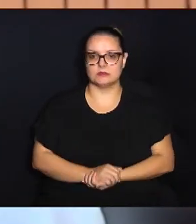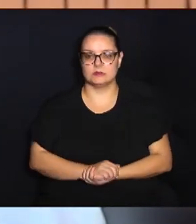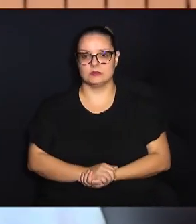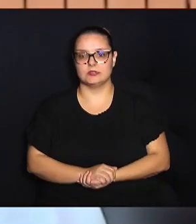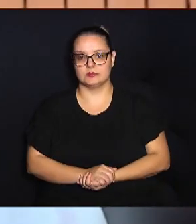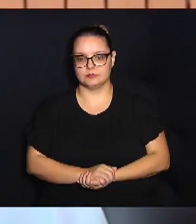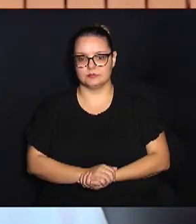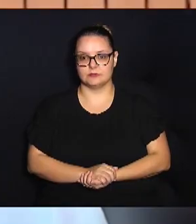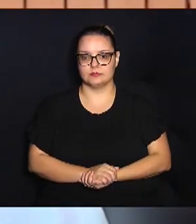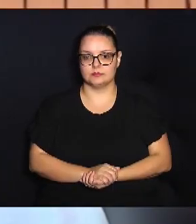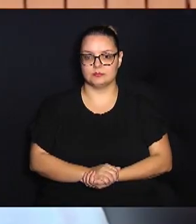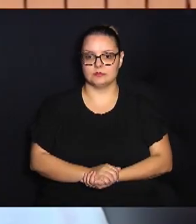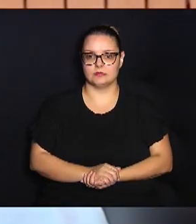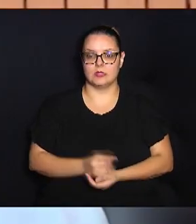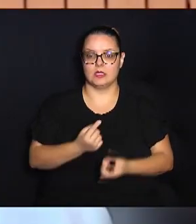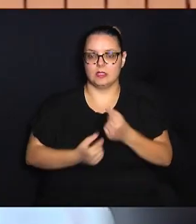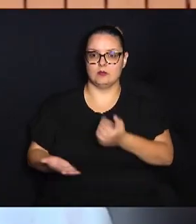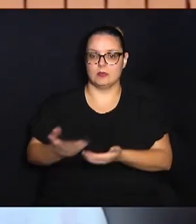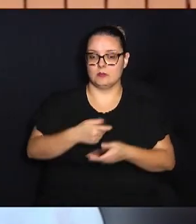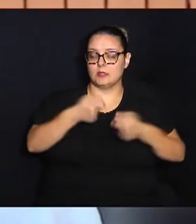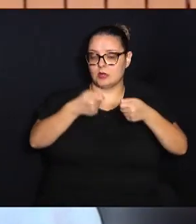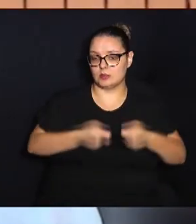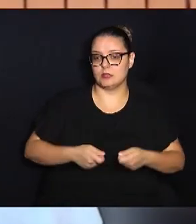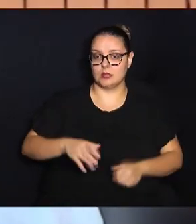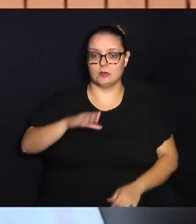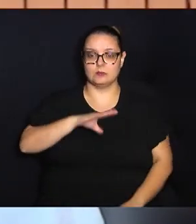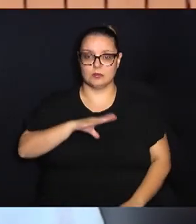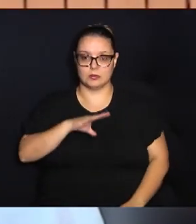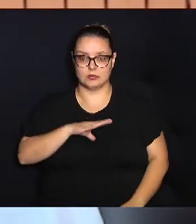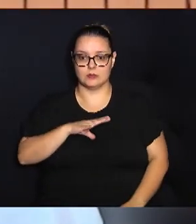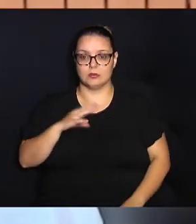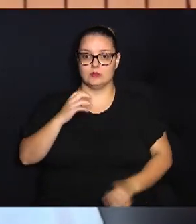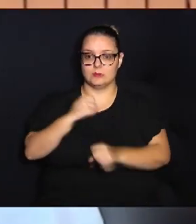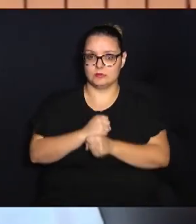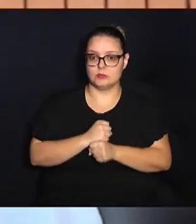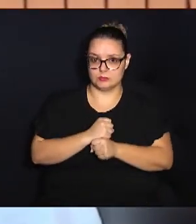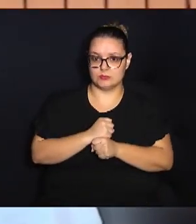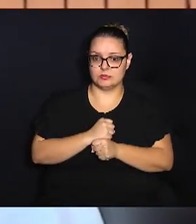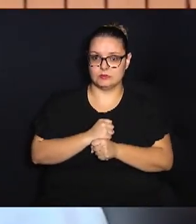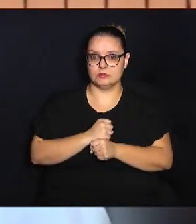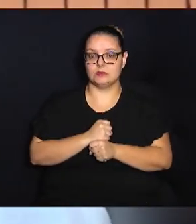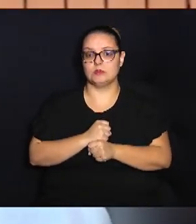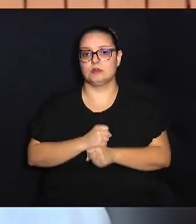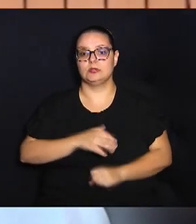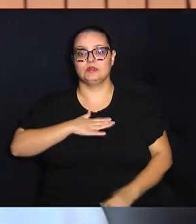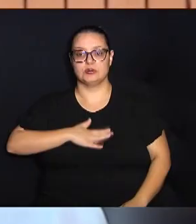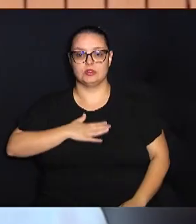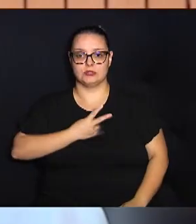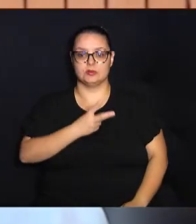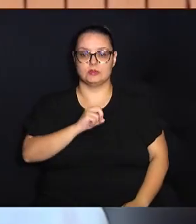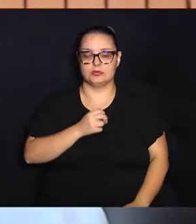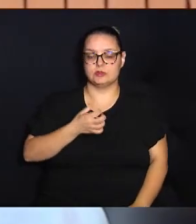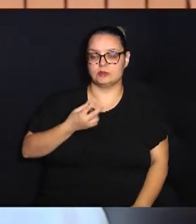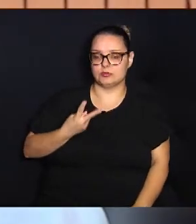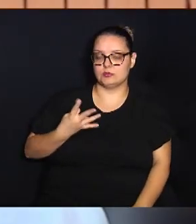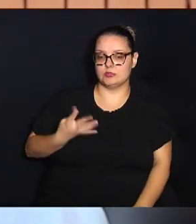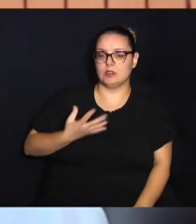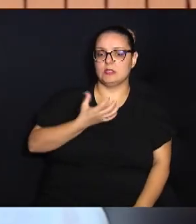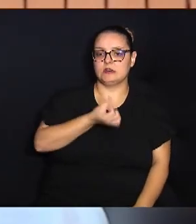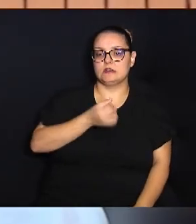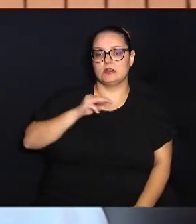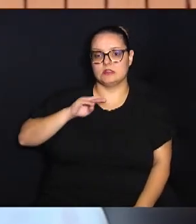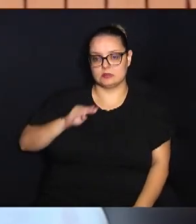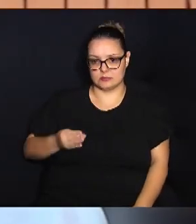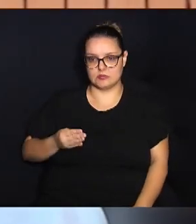A receita consolidada do município, no acumulado até agosto de 2024, foi de R$,581